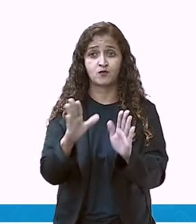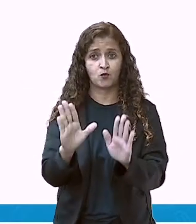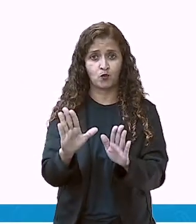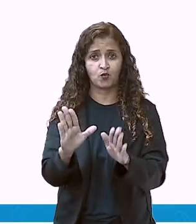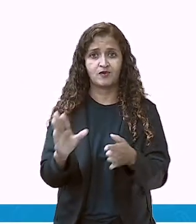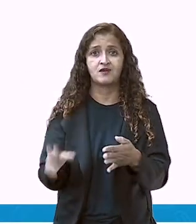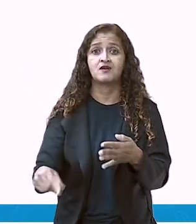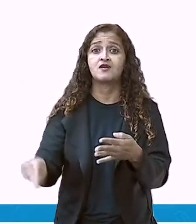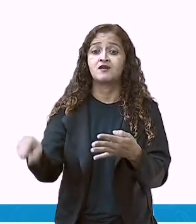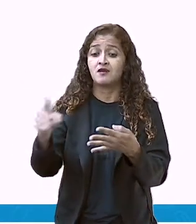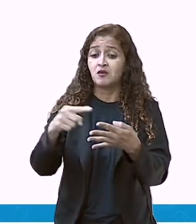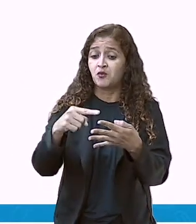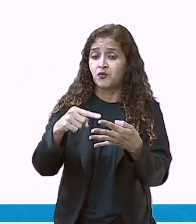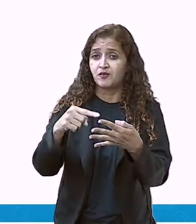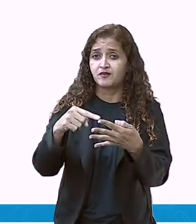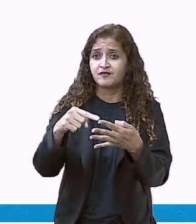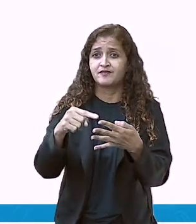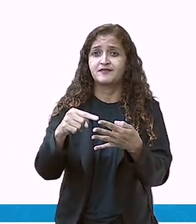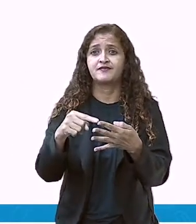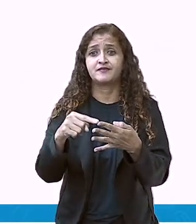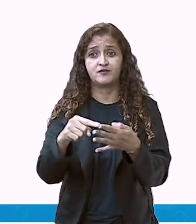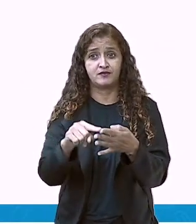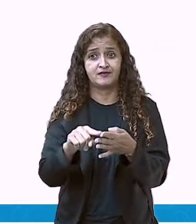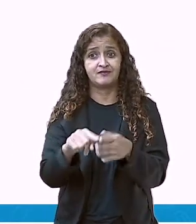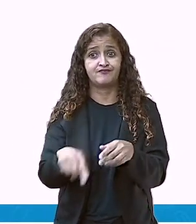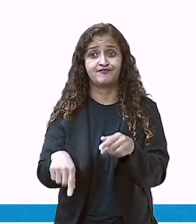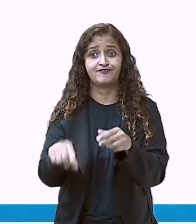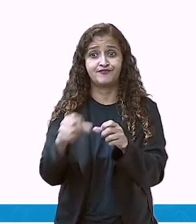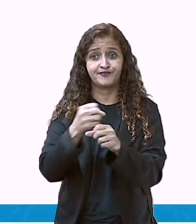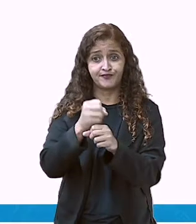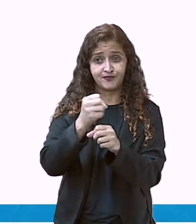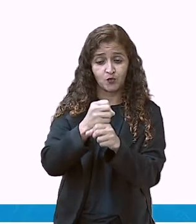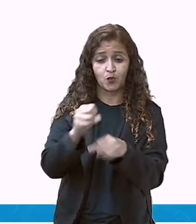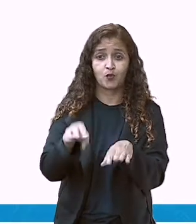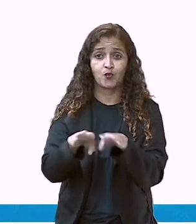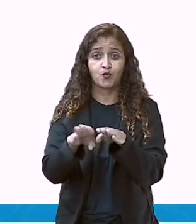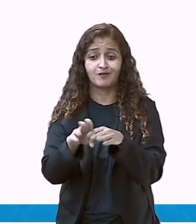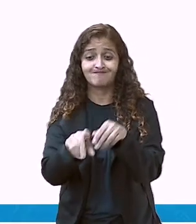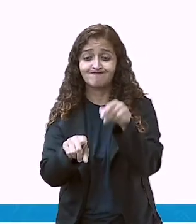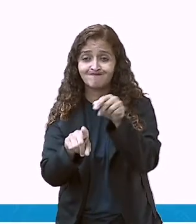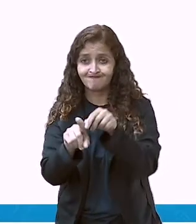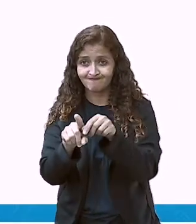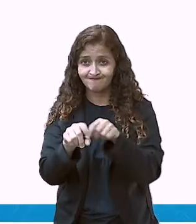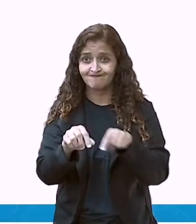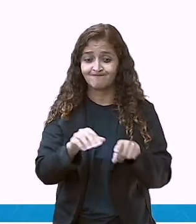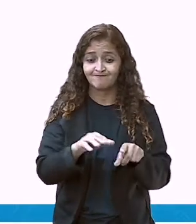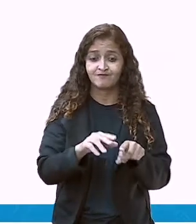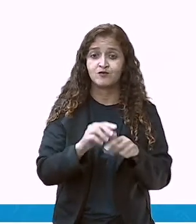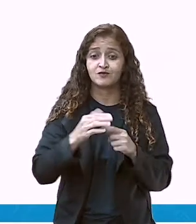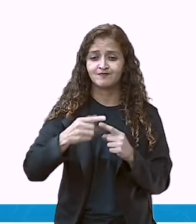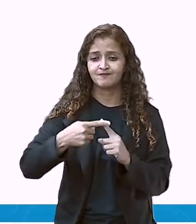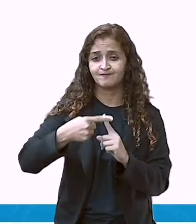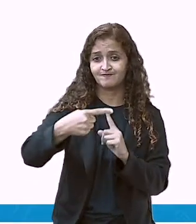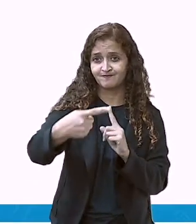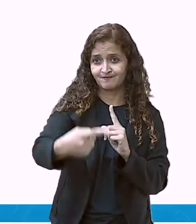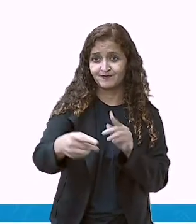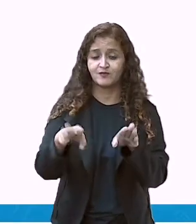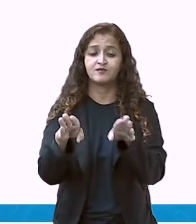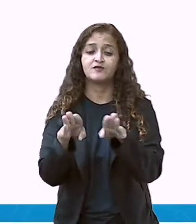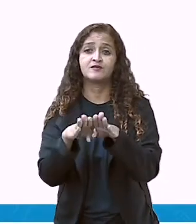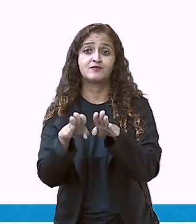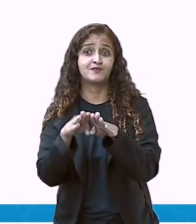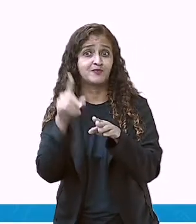tempo, dividindo-o em anos, meses, semanas e dias. Olha,